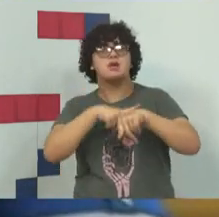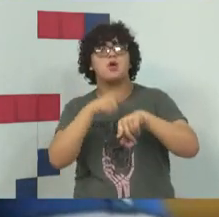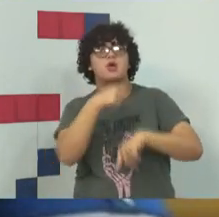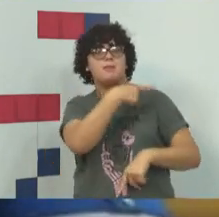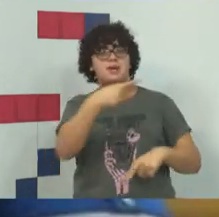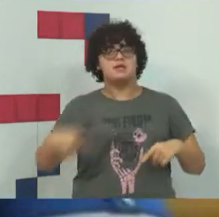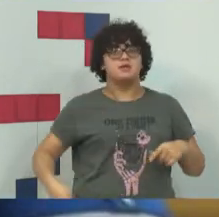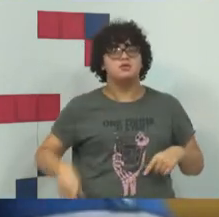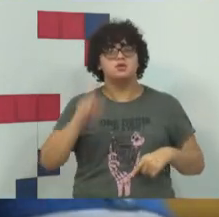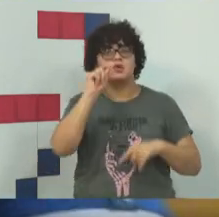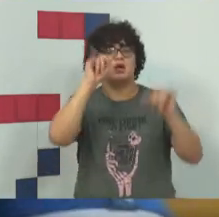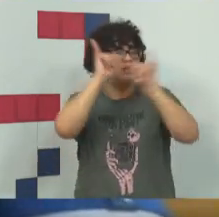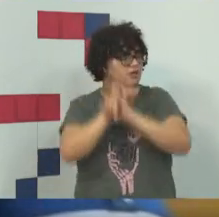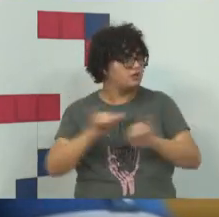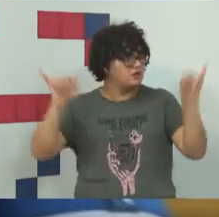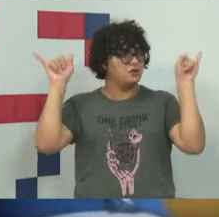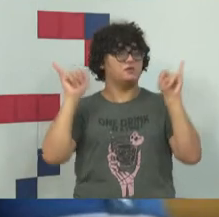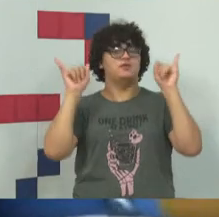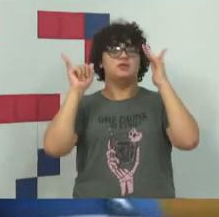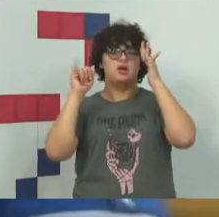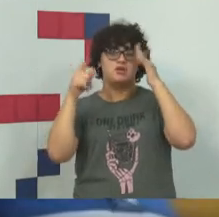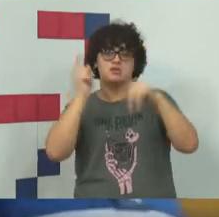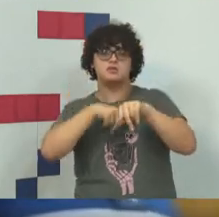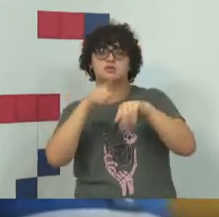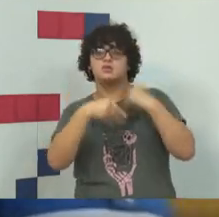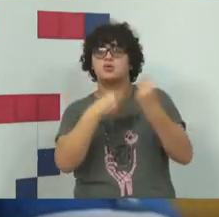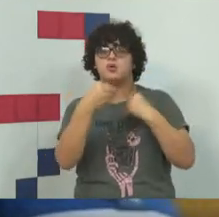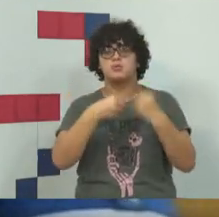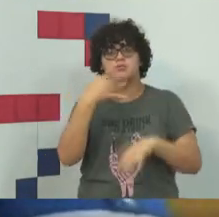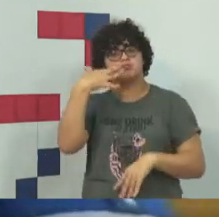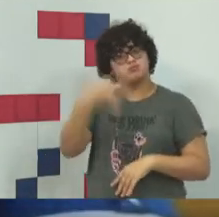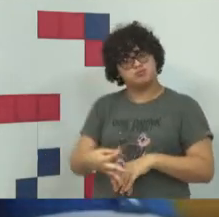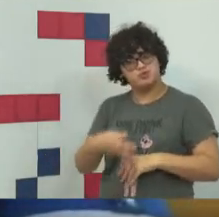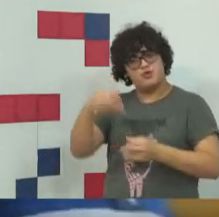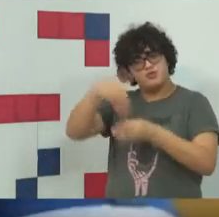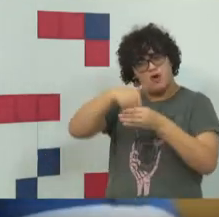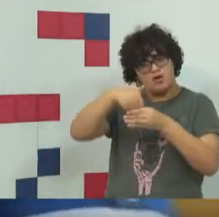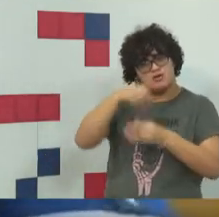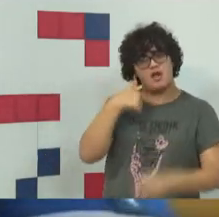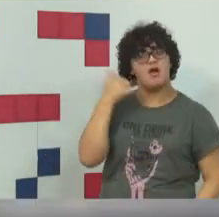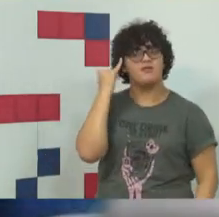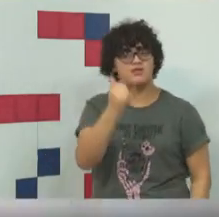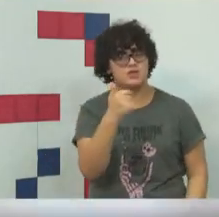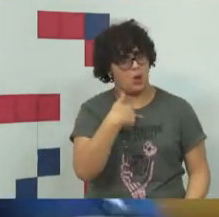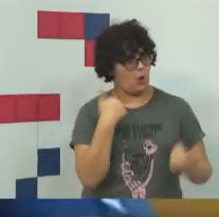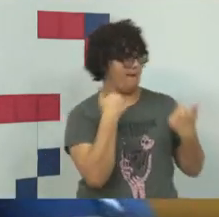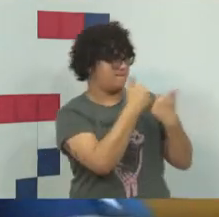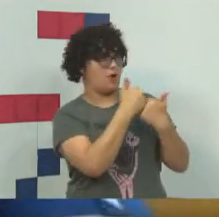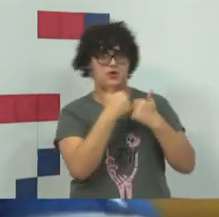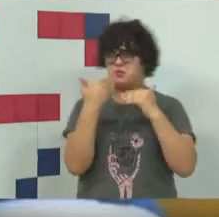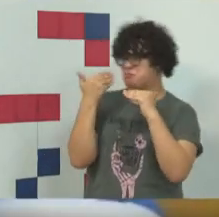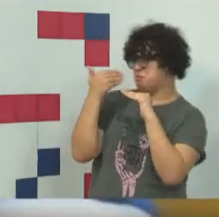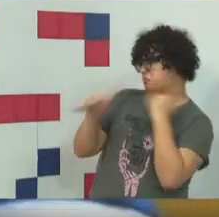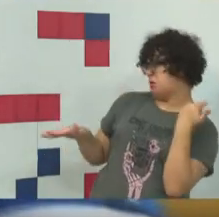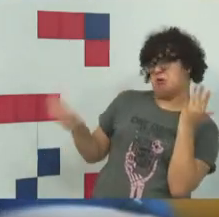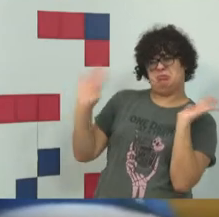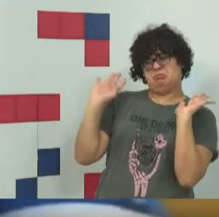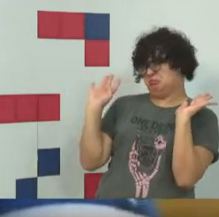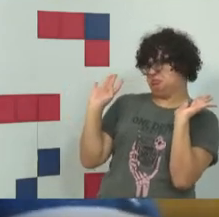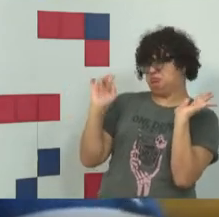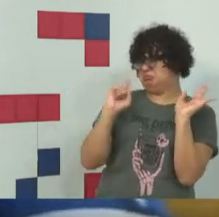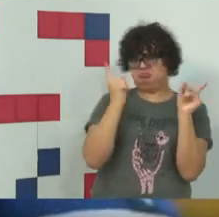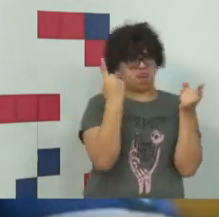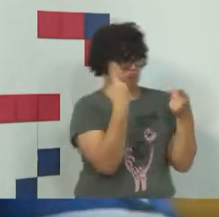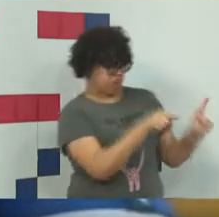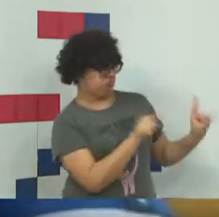o comando de voto, e o deputado fala, sou a favor, sou contra, né, fora